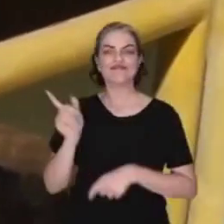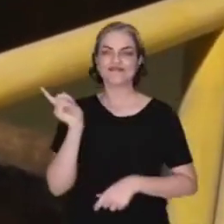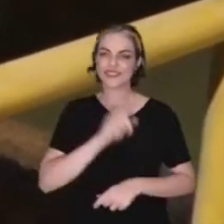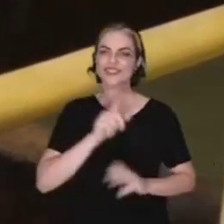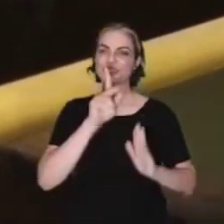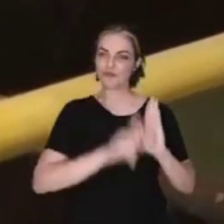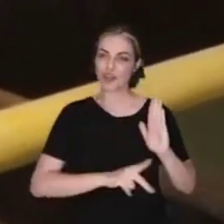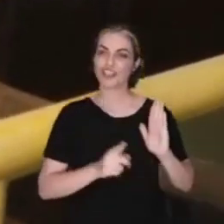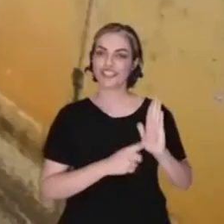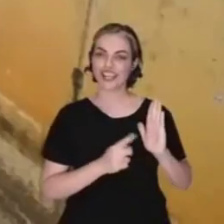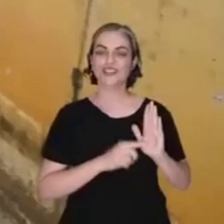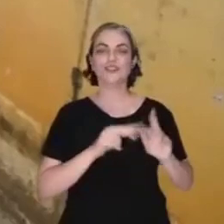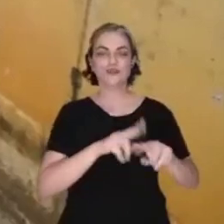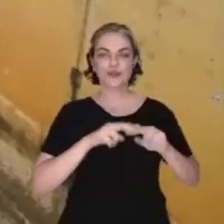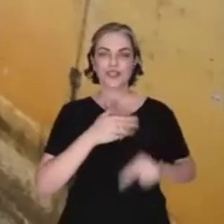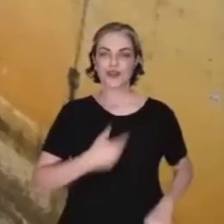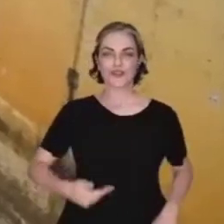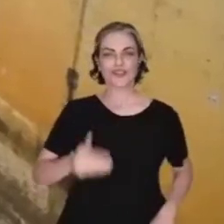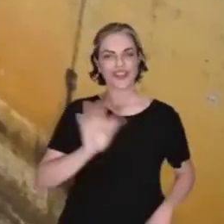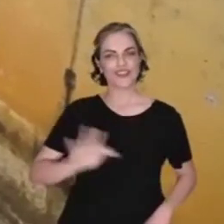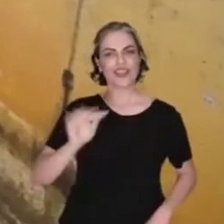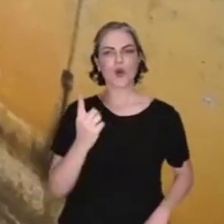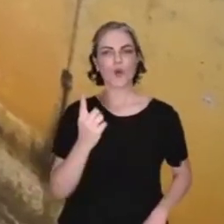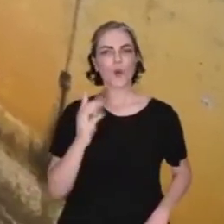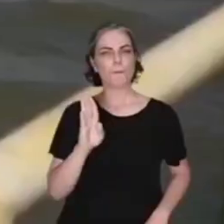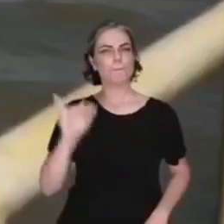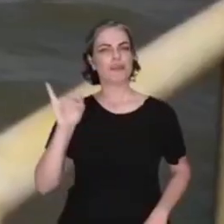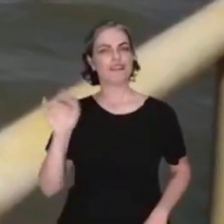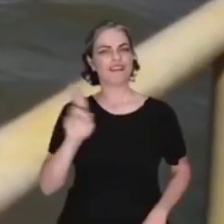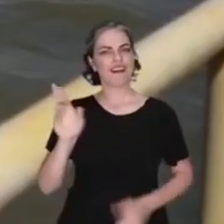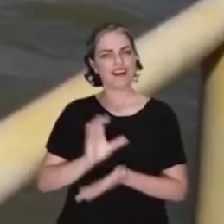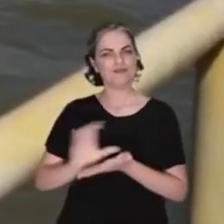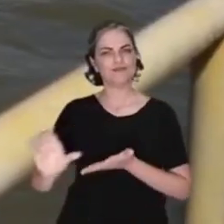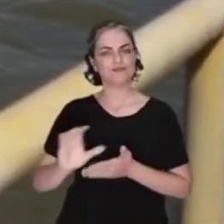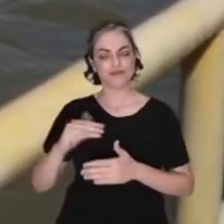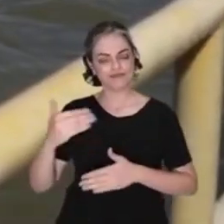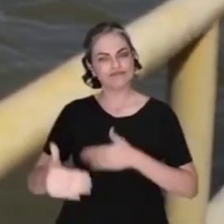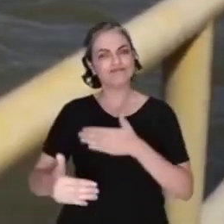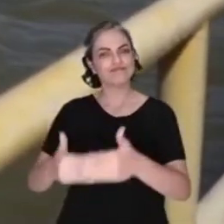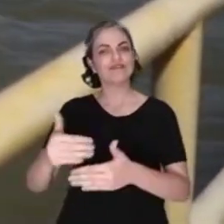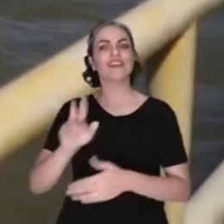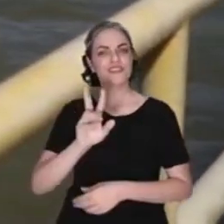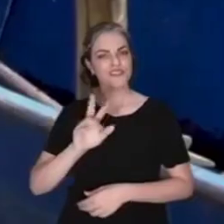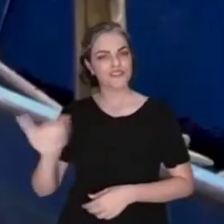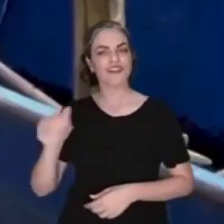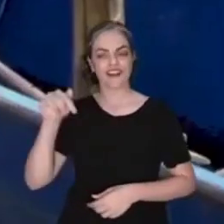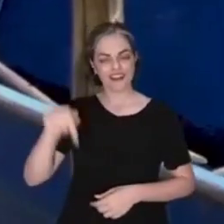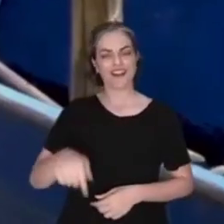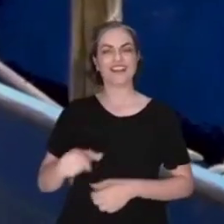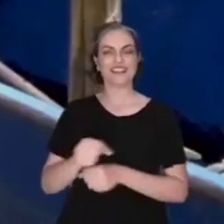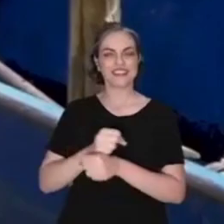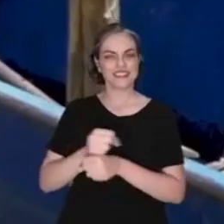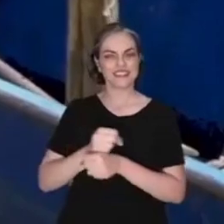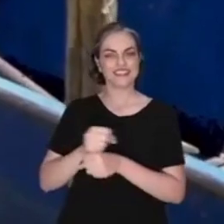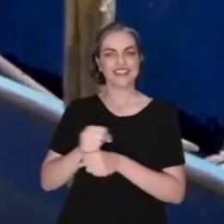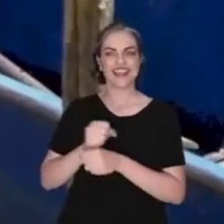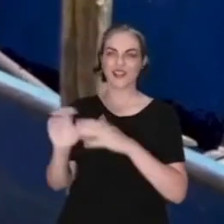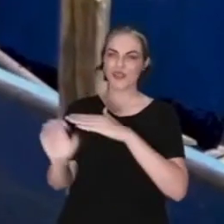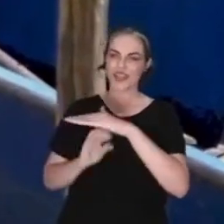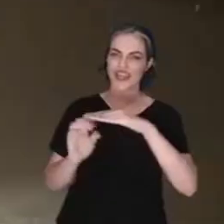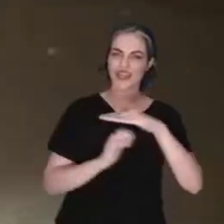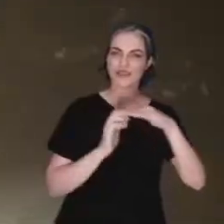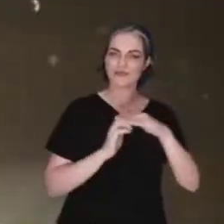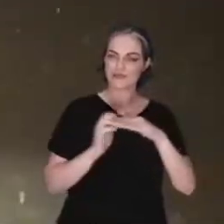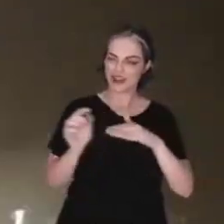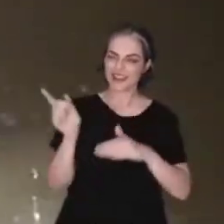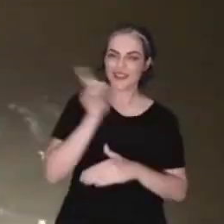implantação do projeto, o investimento federal já chegou a um bilhão de reais. As próximas etapas serão concedidas à iniciativa privada, e os